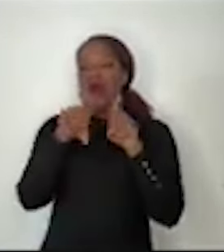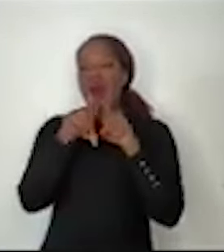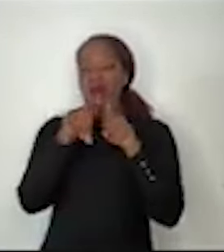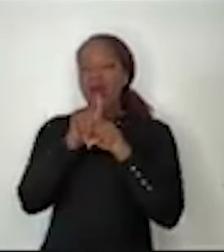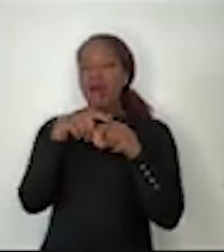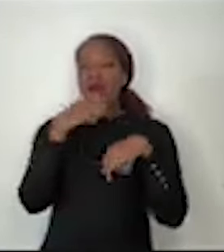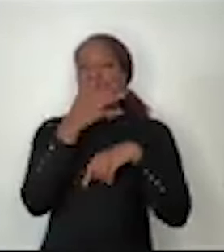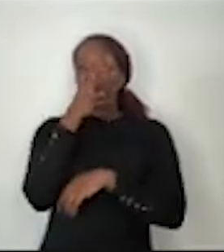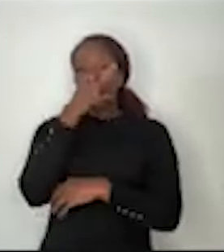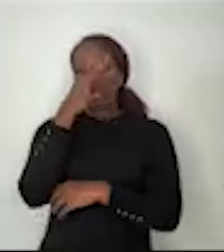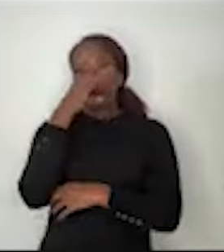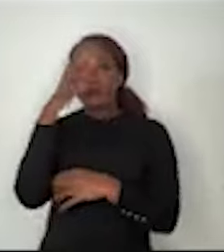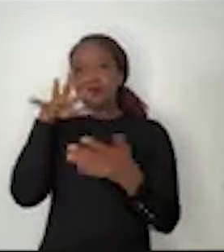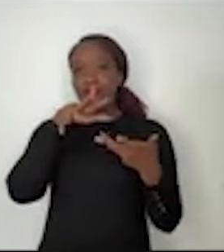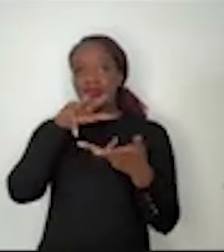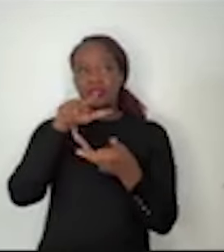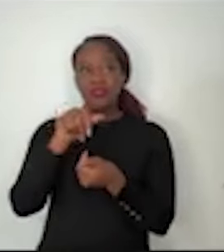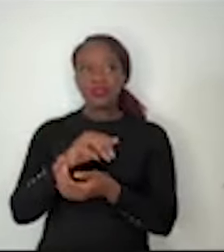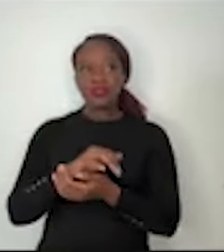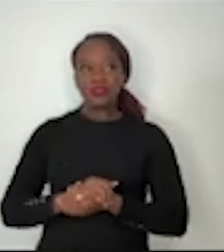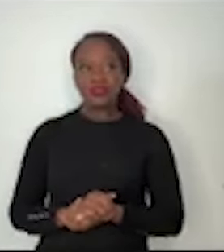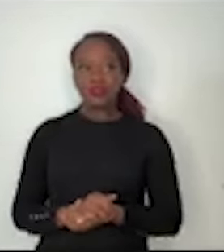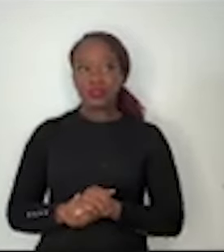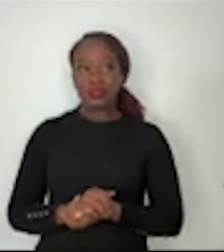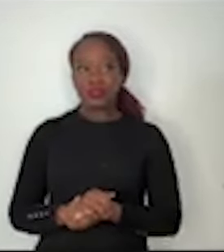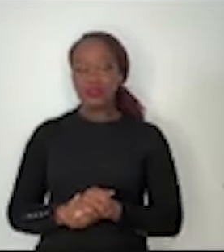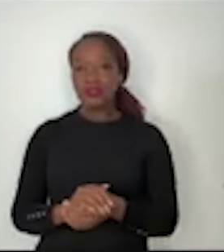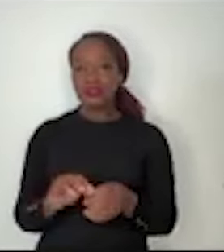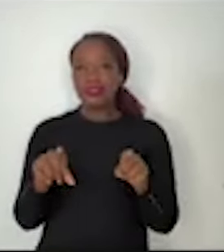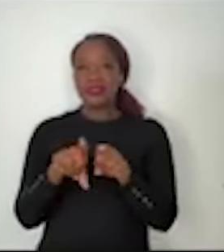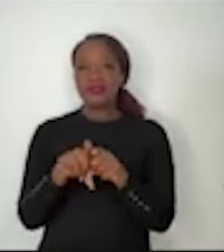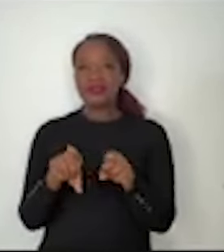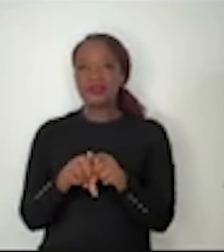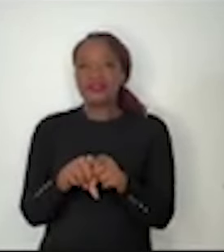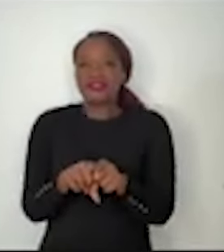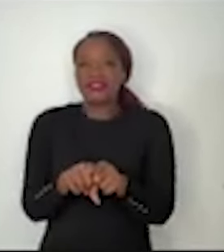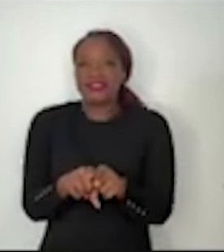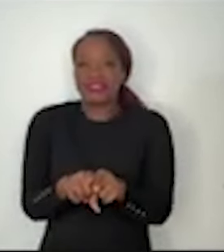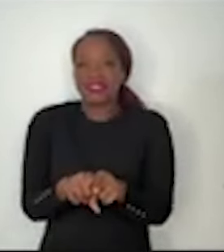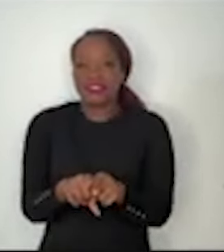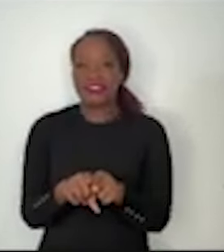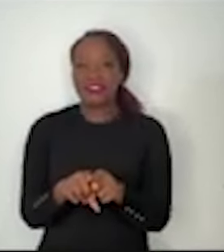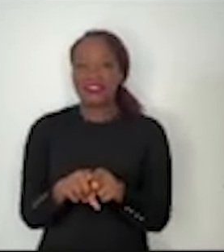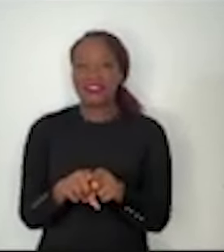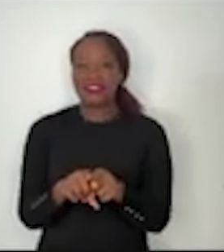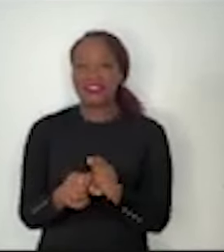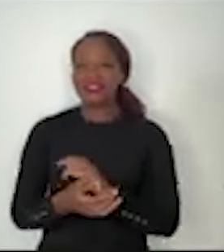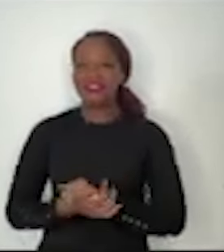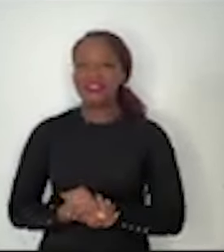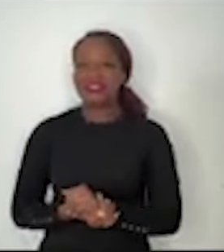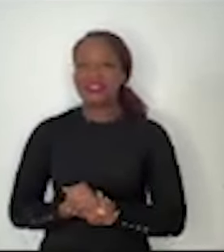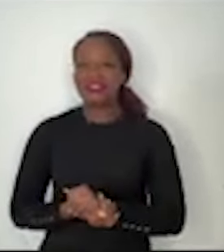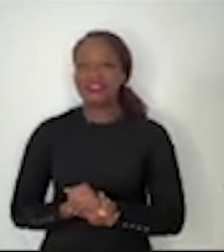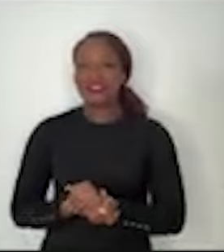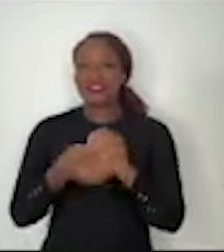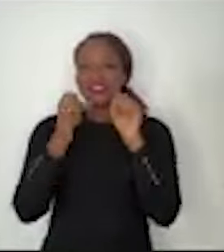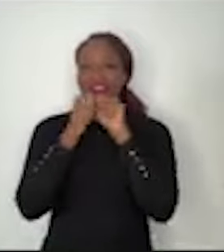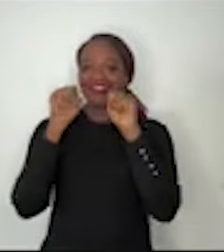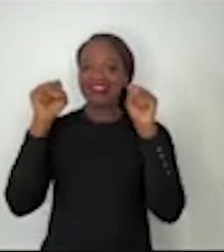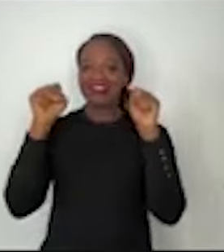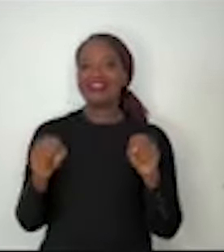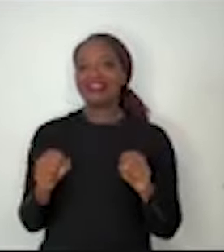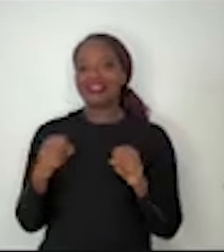a preservação da biodiversidade, quando se extingue uma espécie, se produz um impacto sistêmico sobre a vida na Terra,